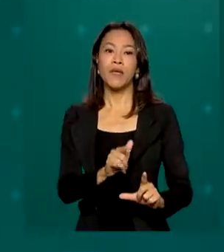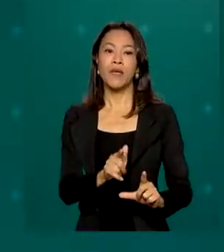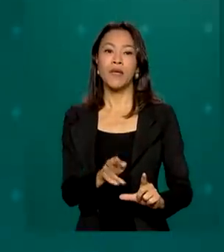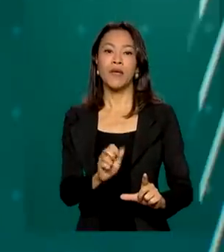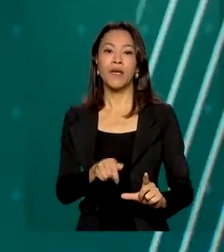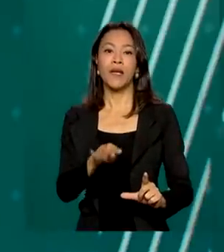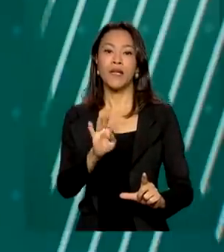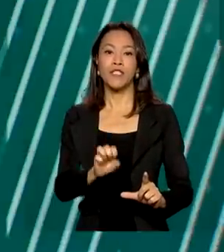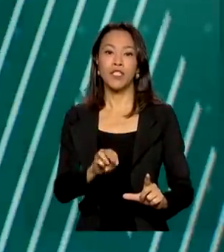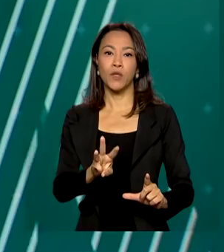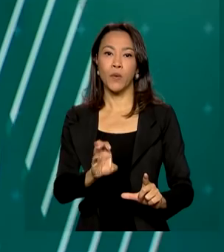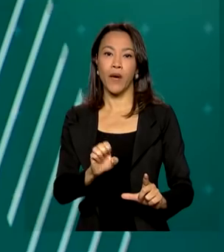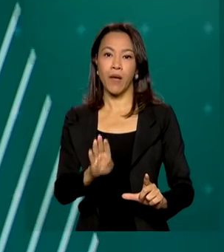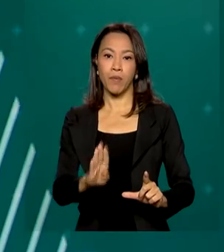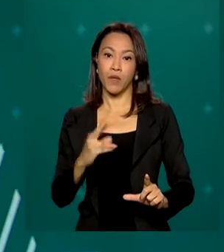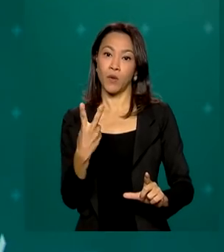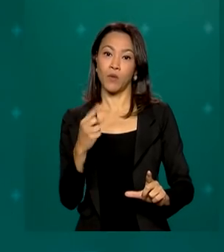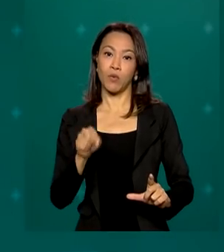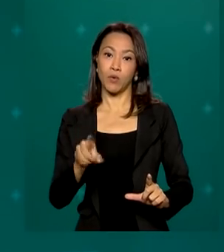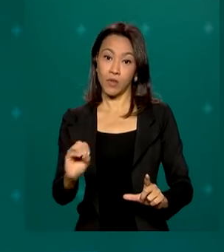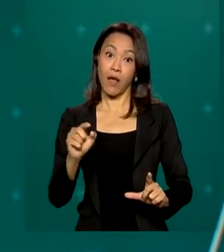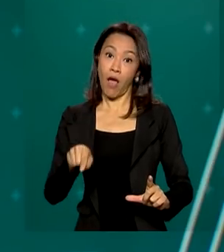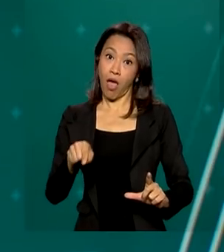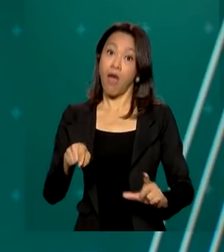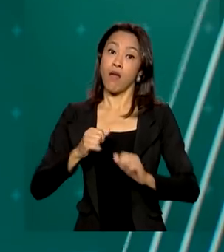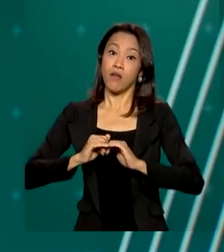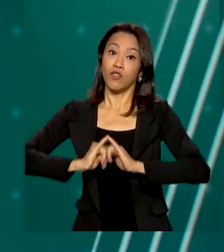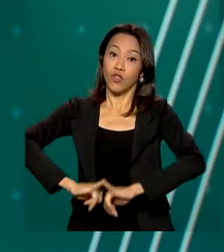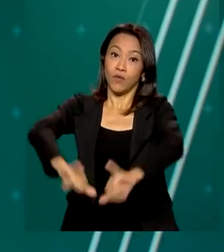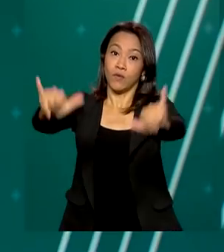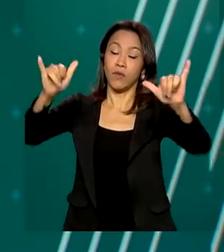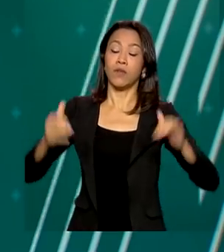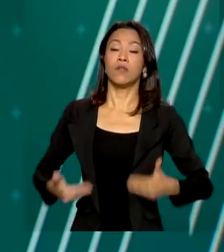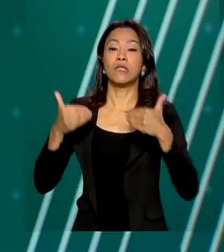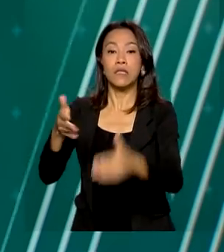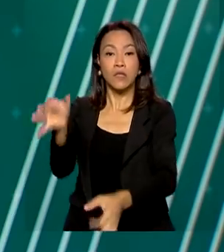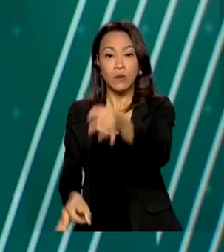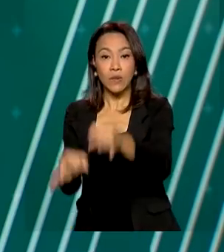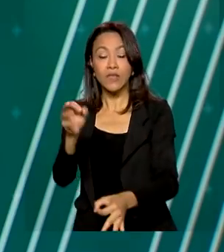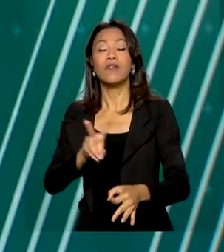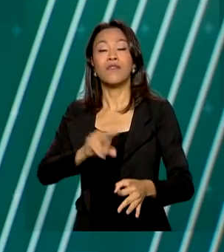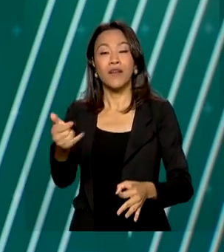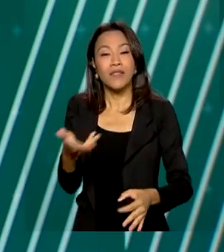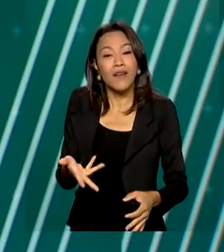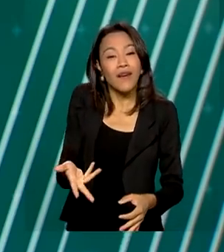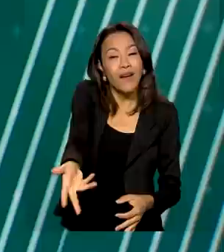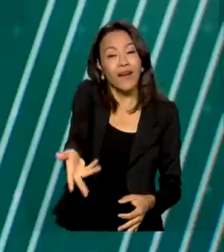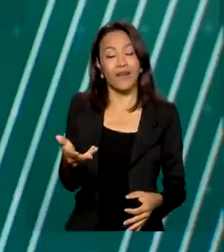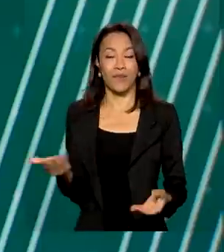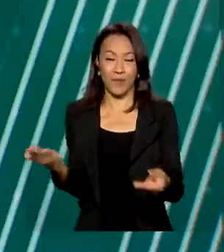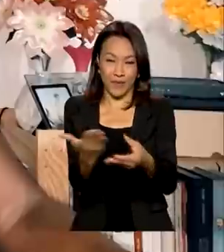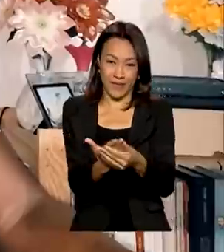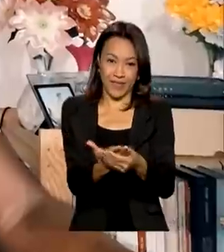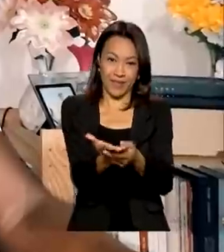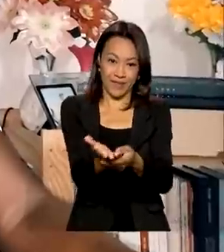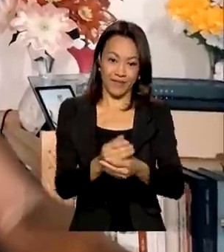sistema, lançado pelo Ministério da Justiça e Segurança Pública, vai agilizar o trâmite dos processos.